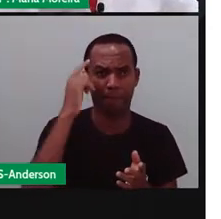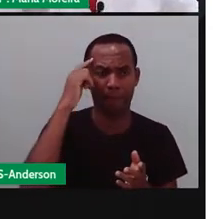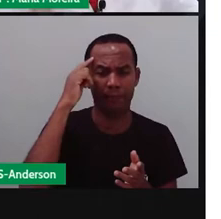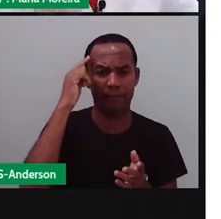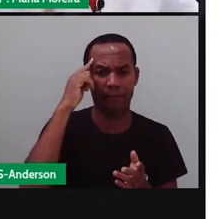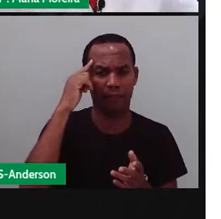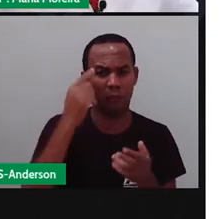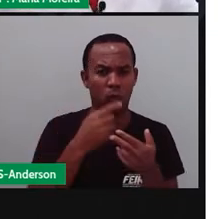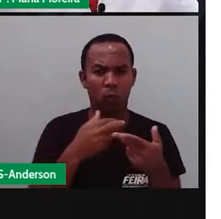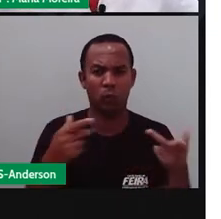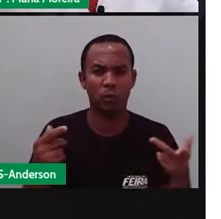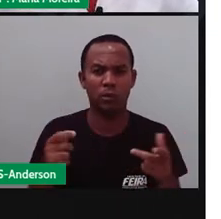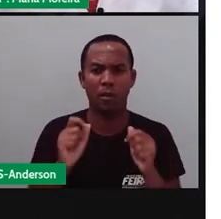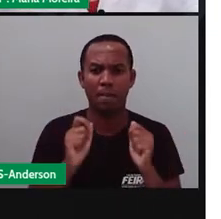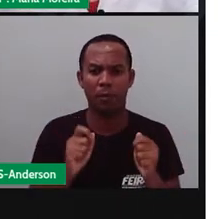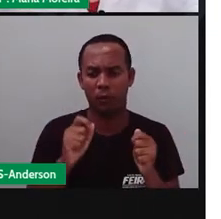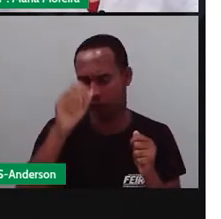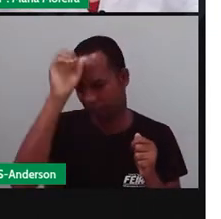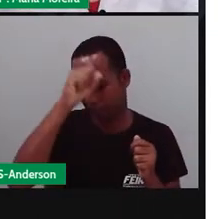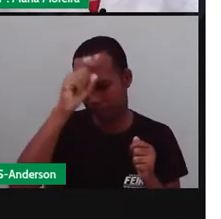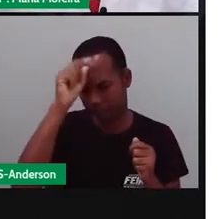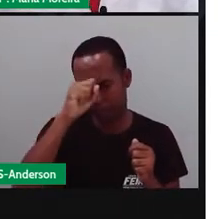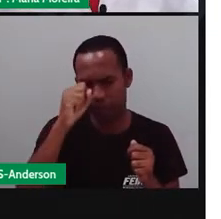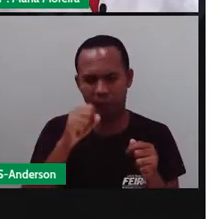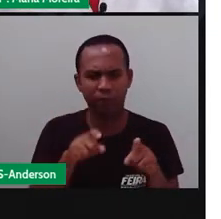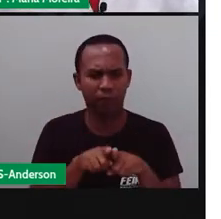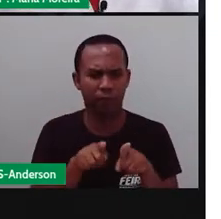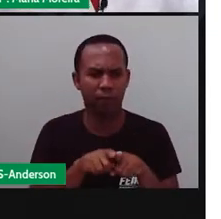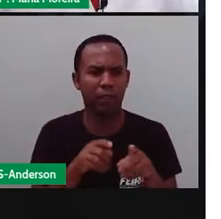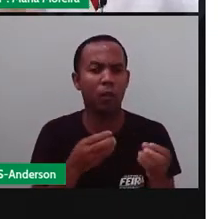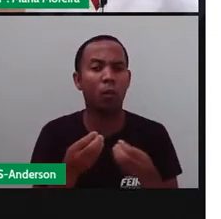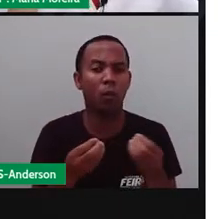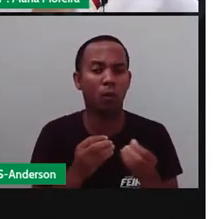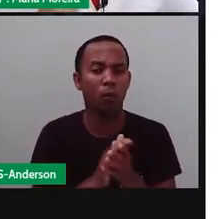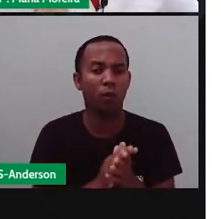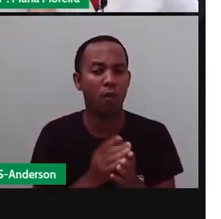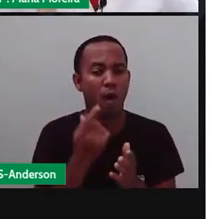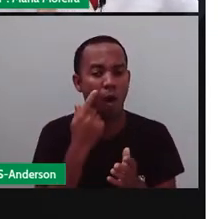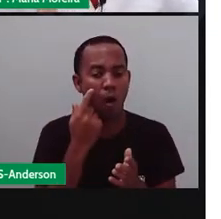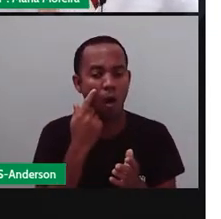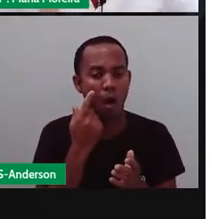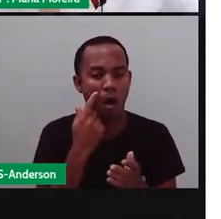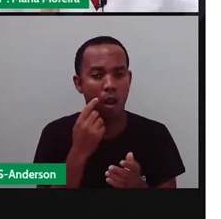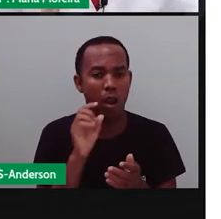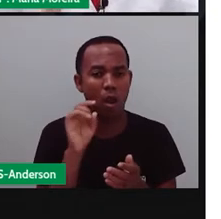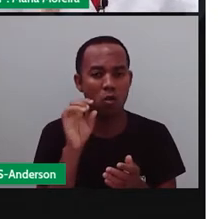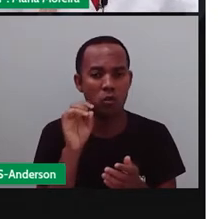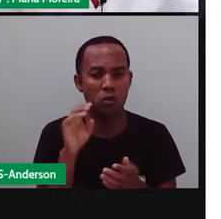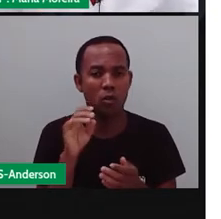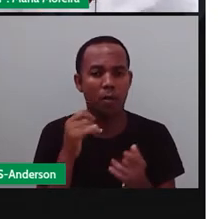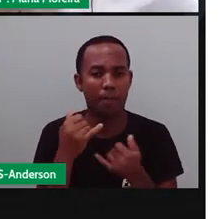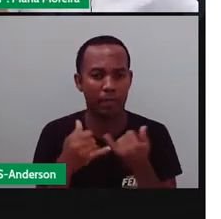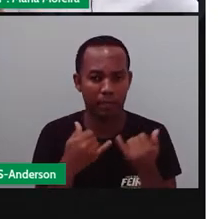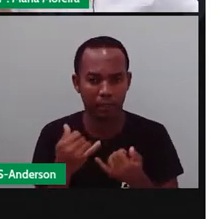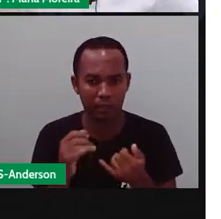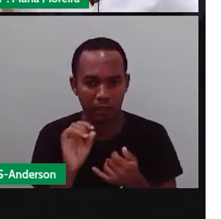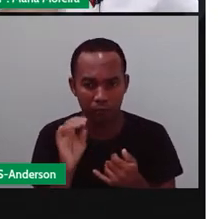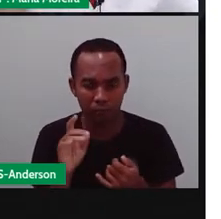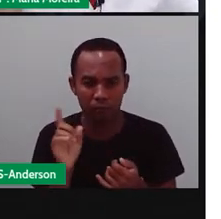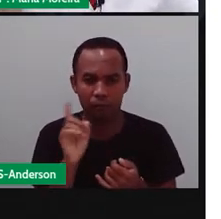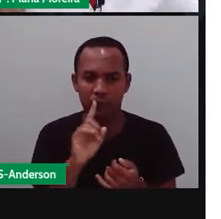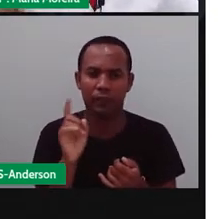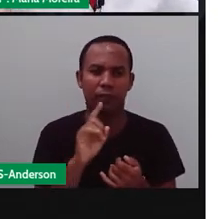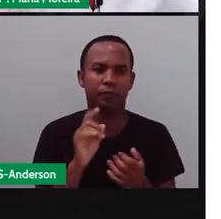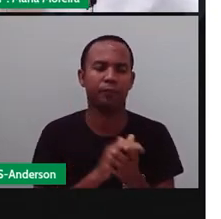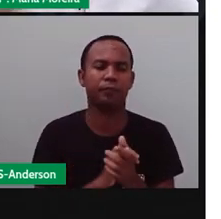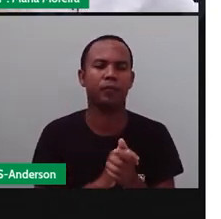de coisas que a gente pode aprender em uma cantiga de roda? Pois é. Olha só, não é só uma brincadeira, né? As cantigas de roda, elas